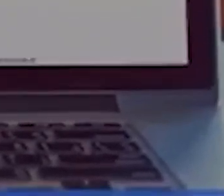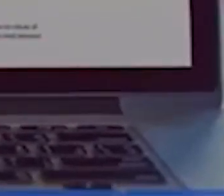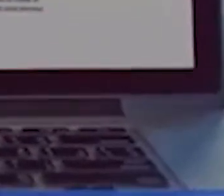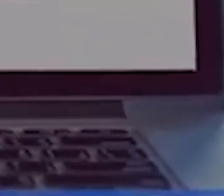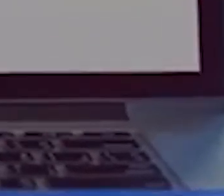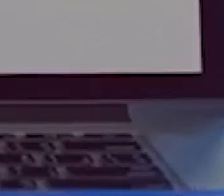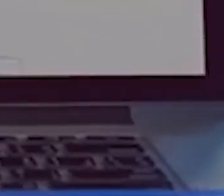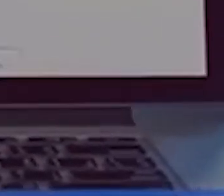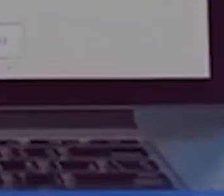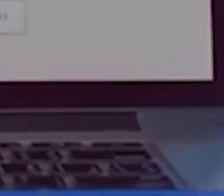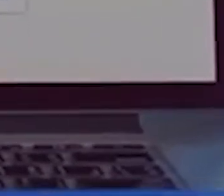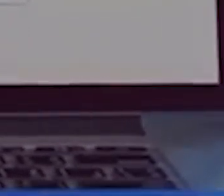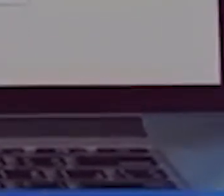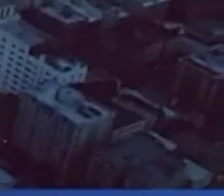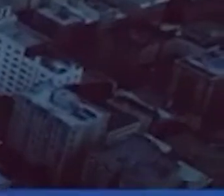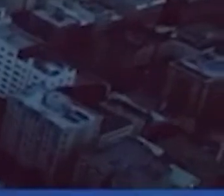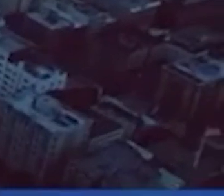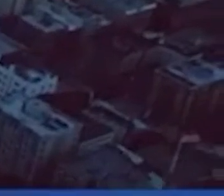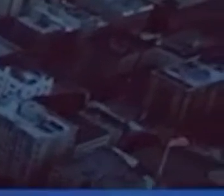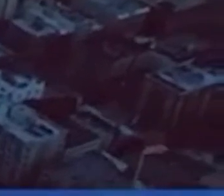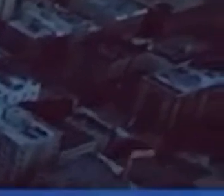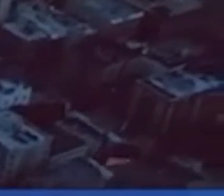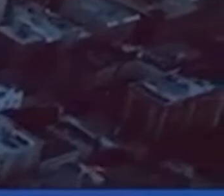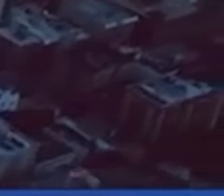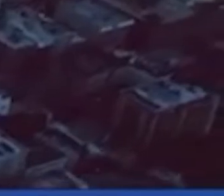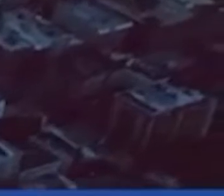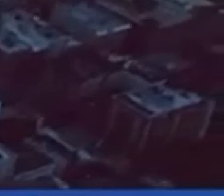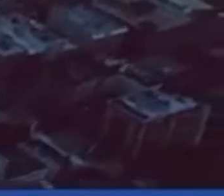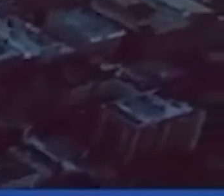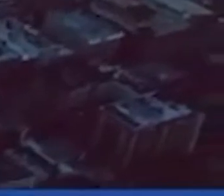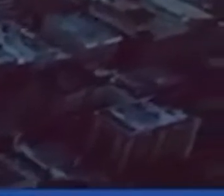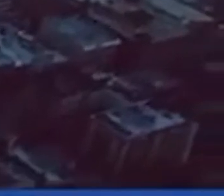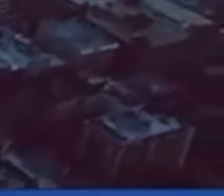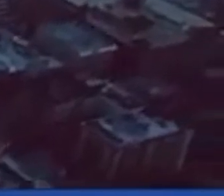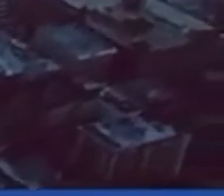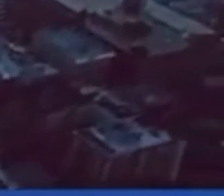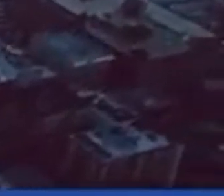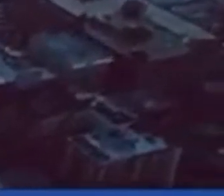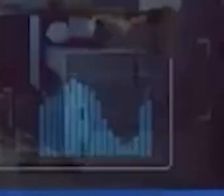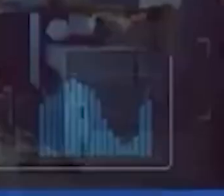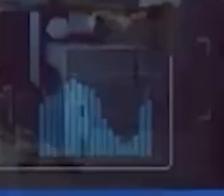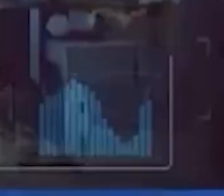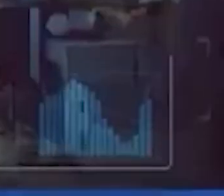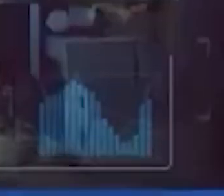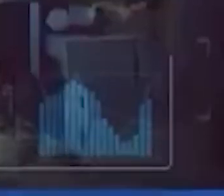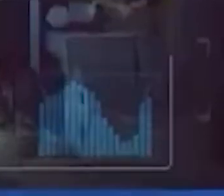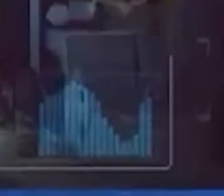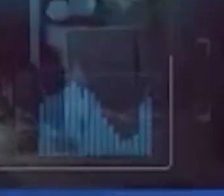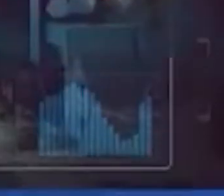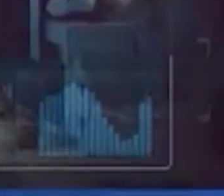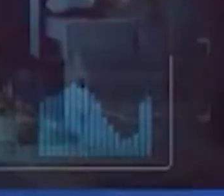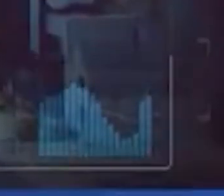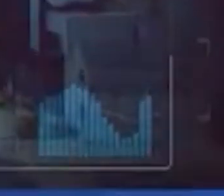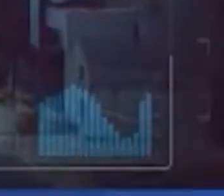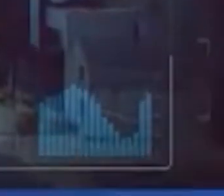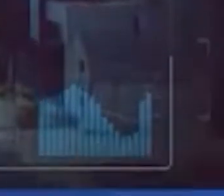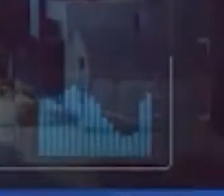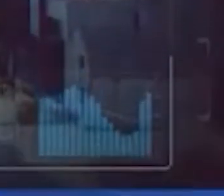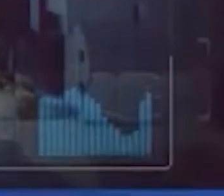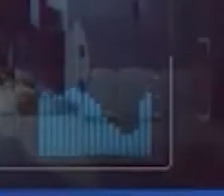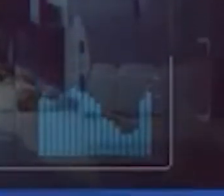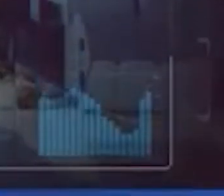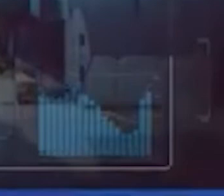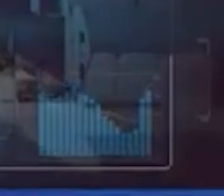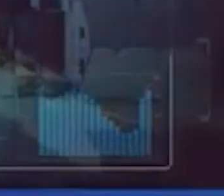cidadão. E nós podemos ajudá-los nesse caminho como a plataforma ajuda a diagnosticar e criar um